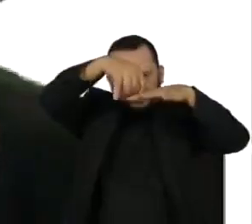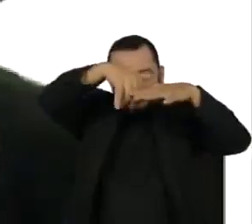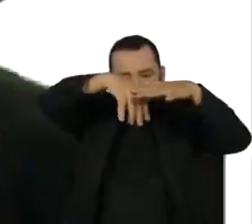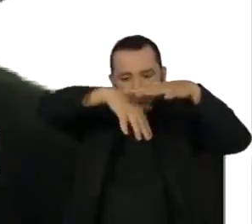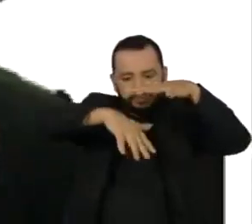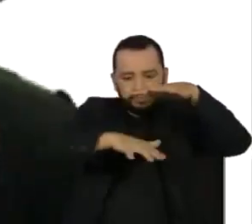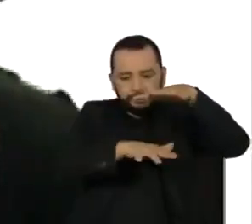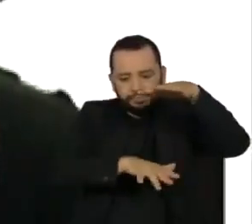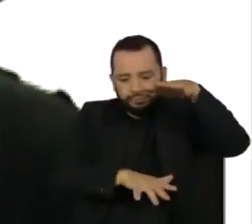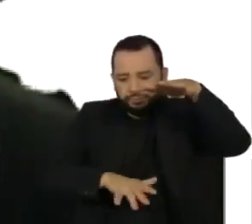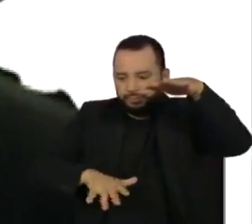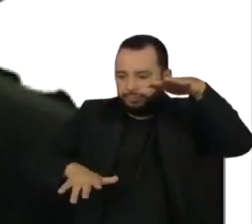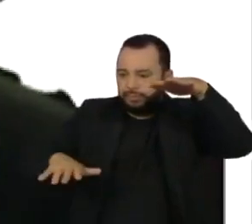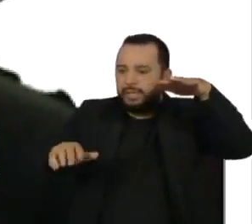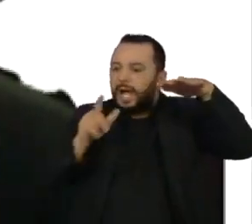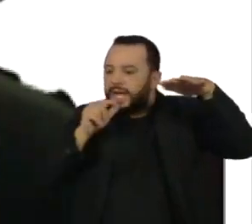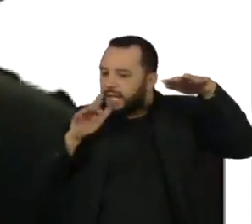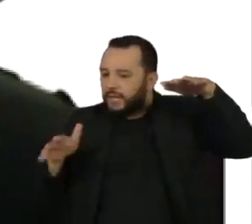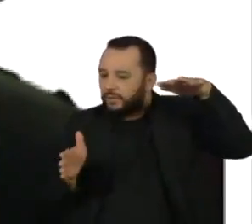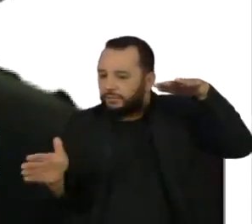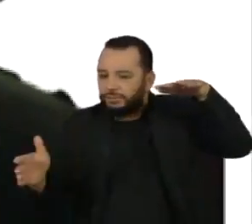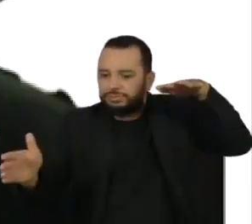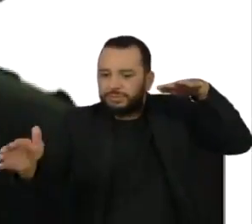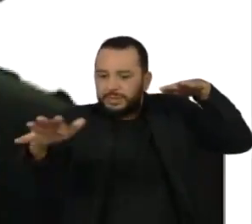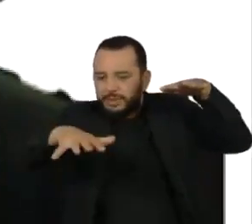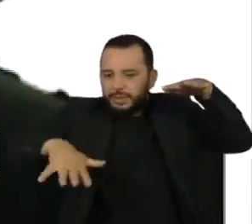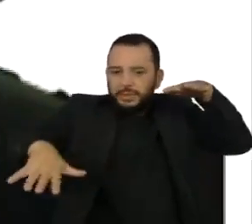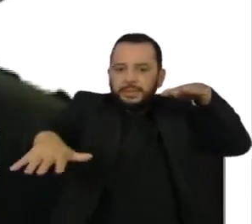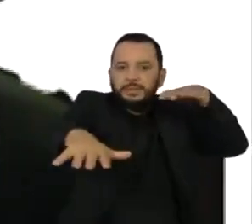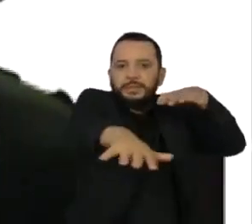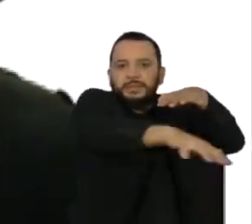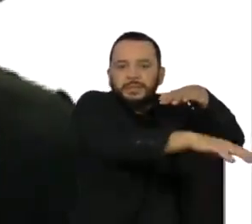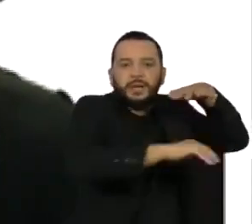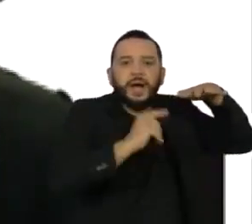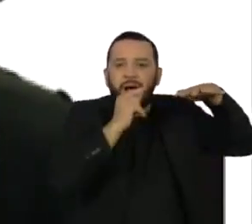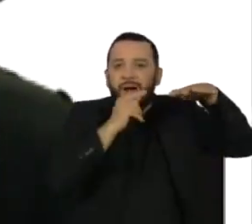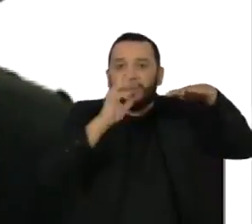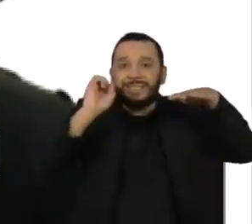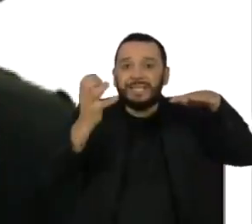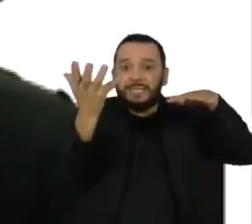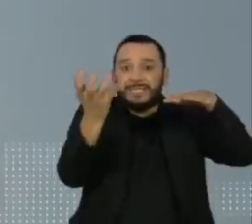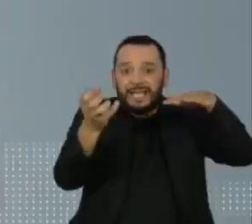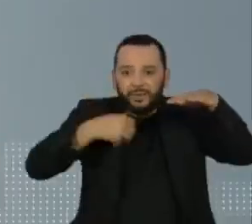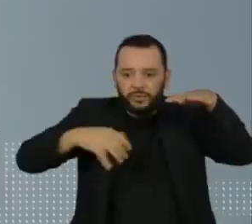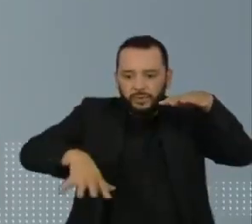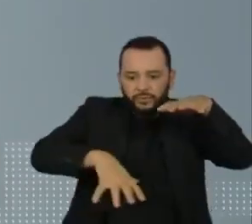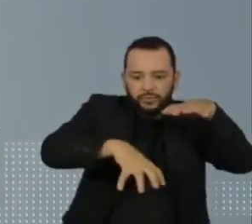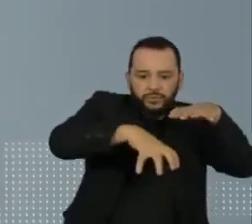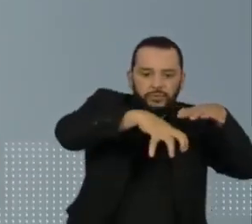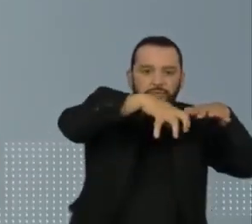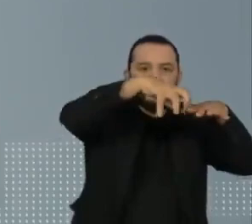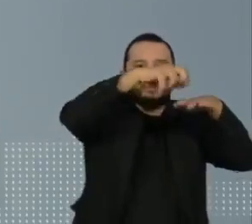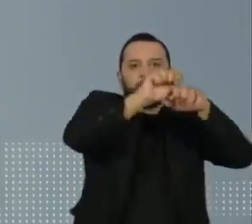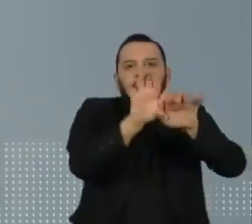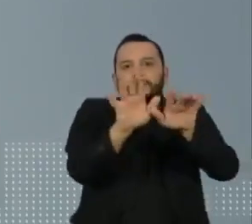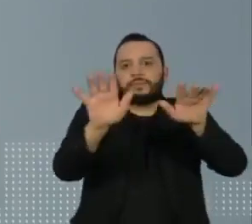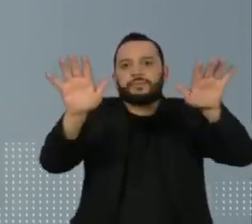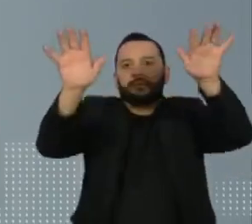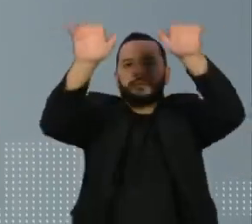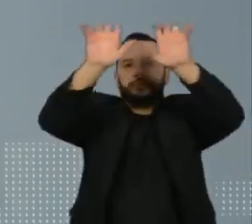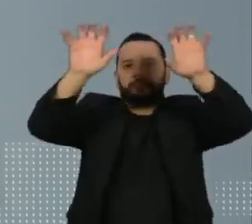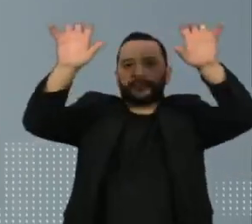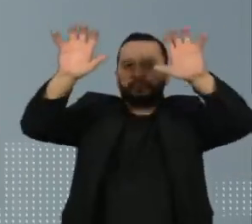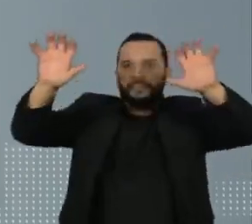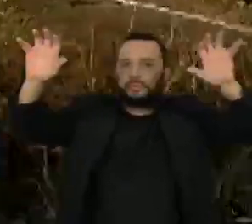mesmas águas consigam puxar essa água que está no subsolo e jogar na timocera. No estado de São